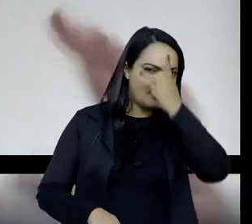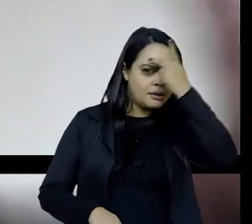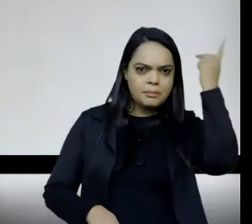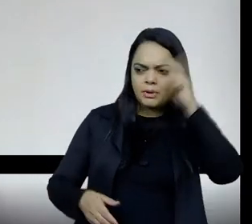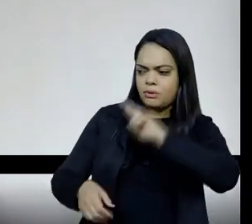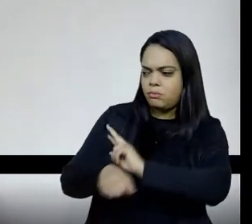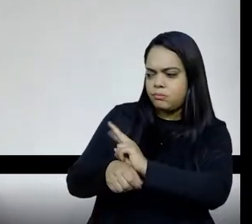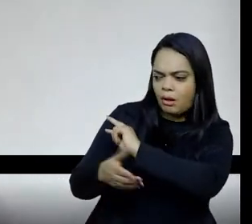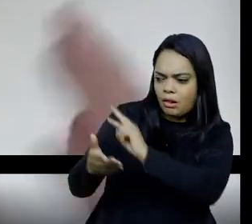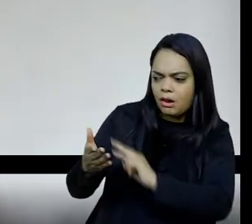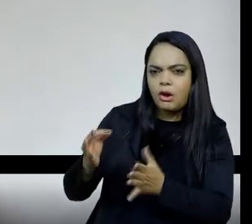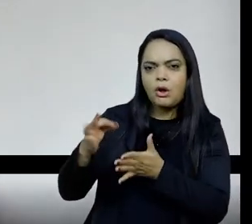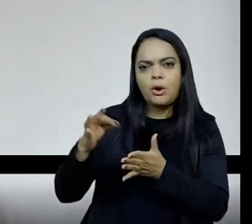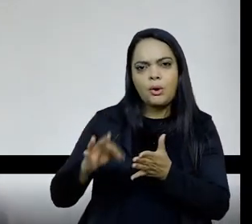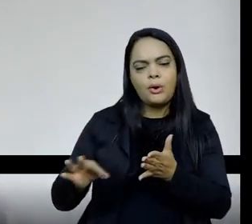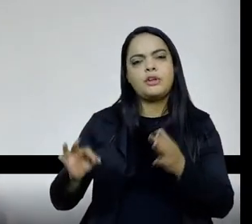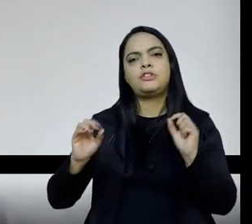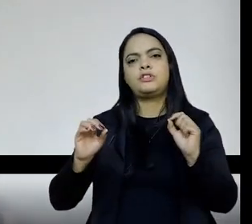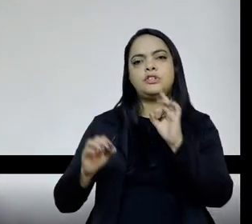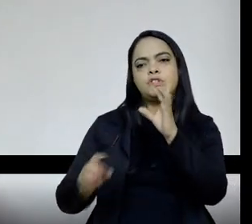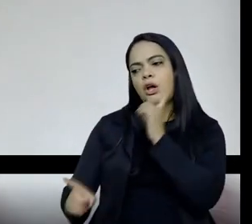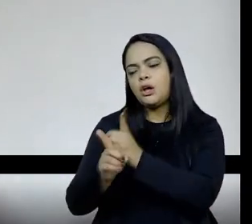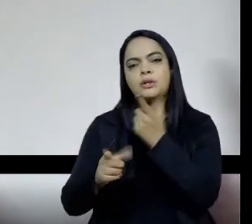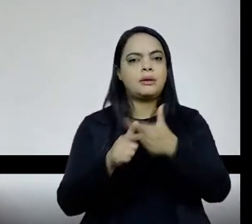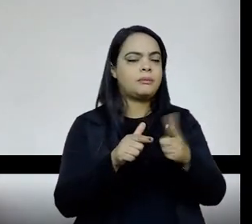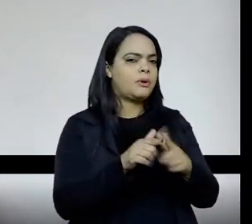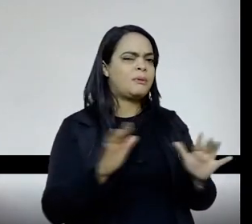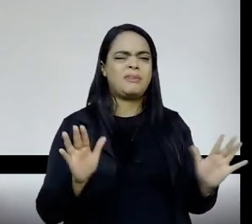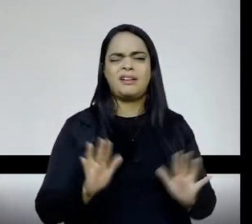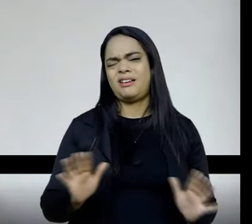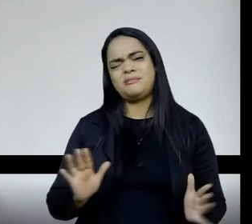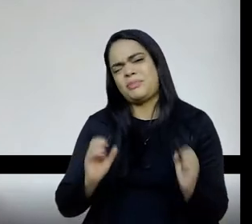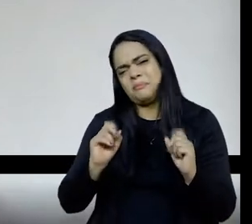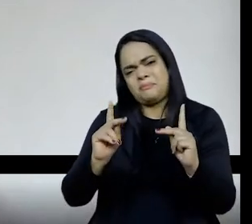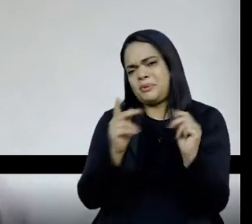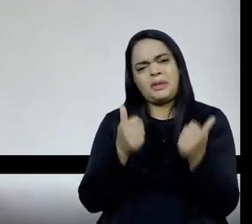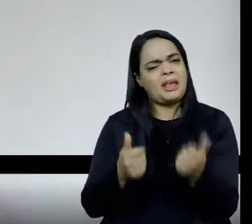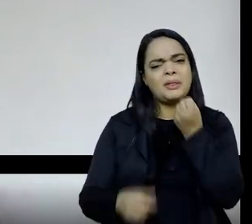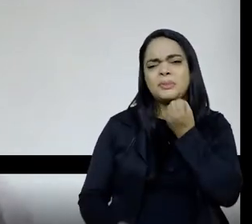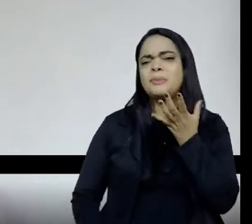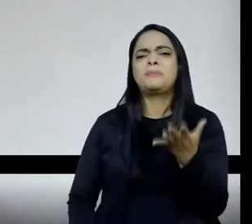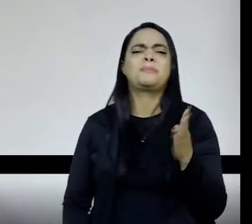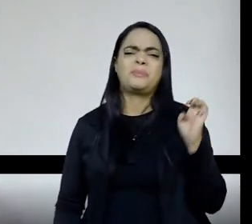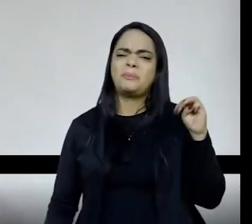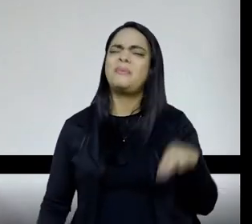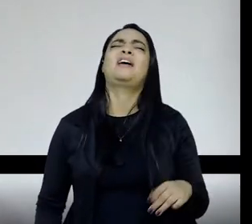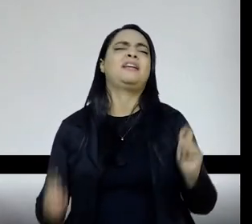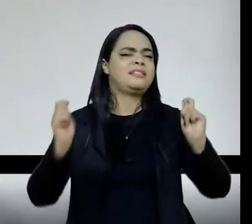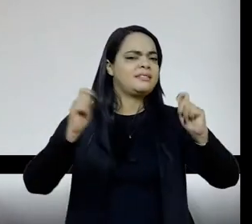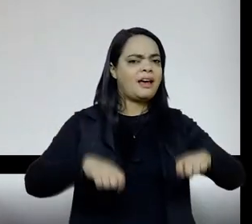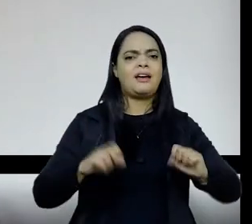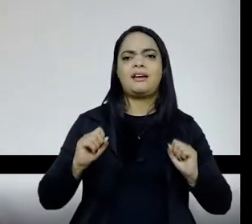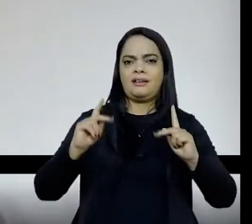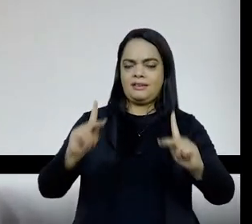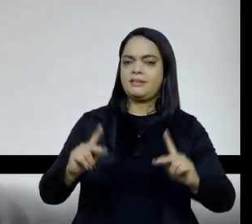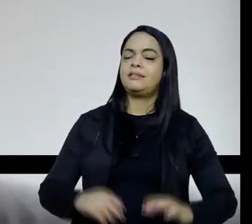gente, ter gente que vai entrar no portal só para achar problema, não é problema isso, a gente pode ter, pode